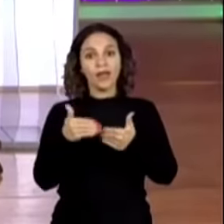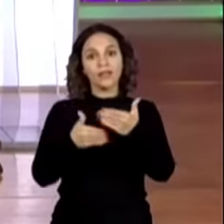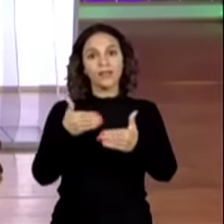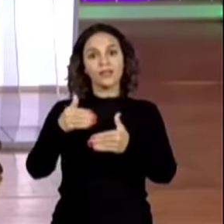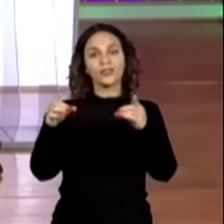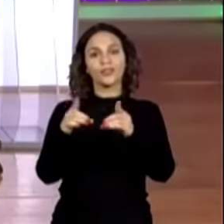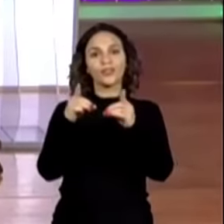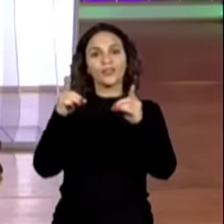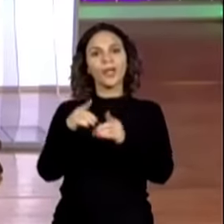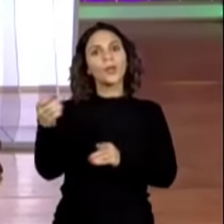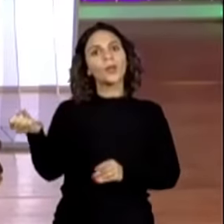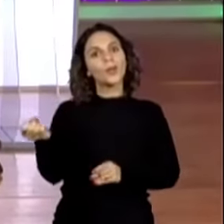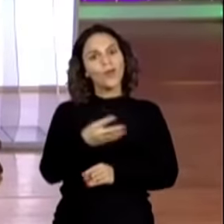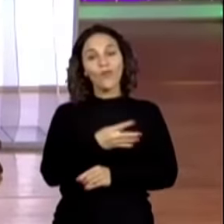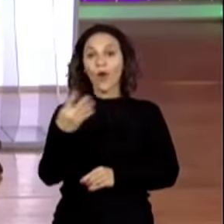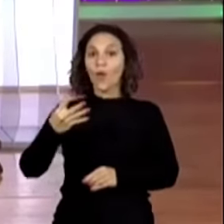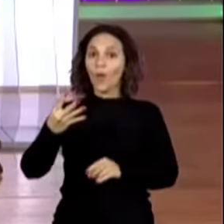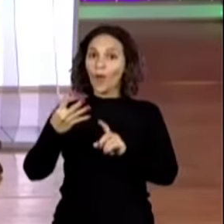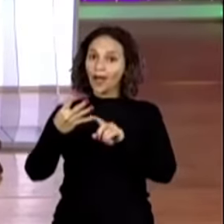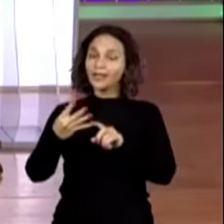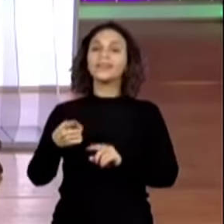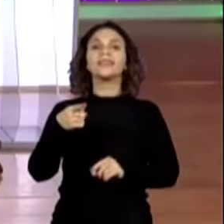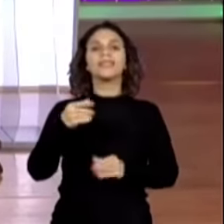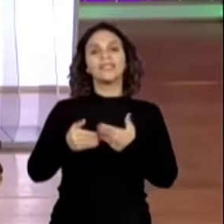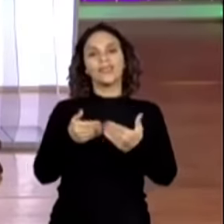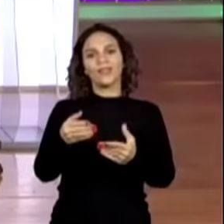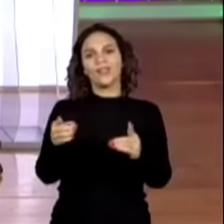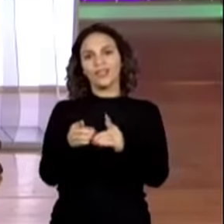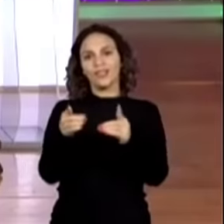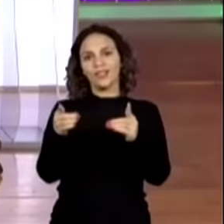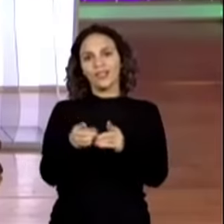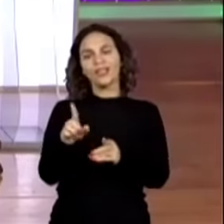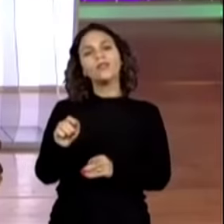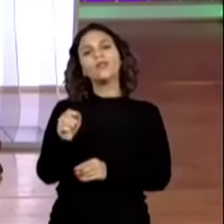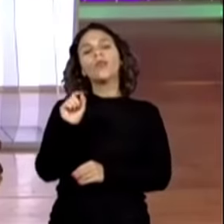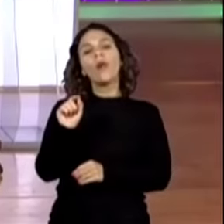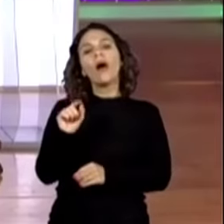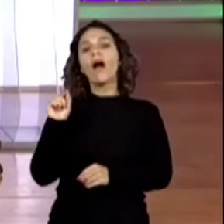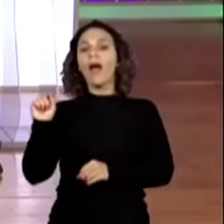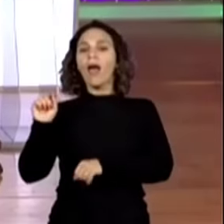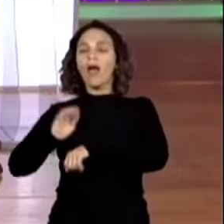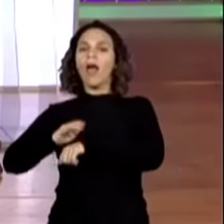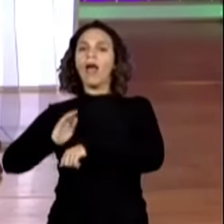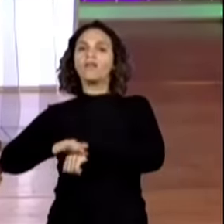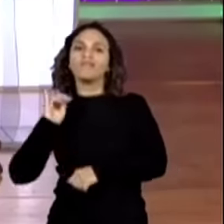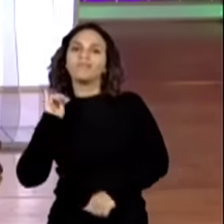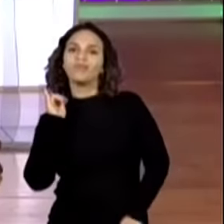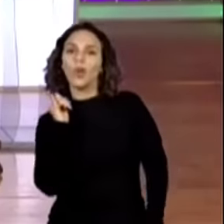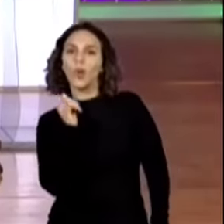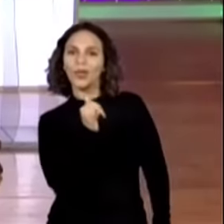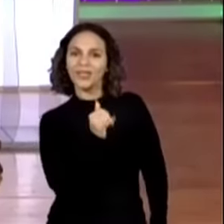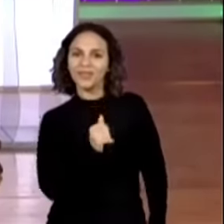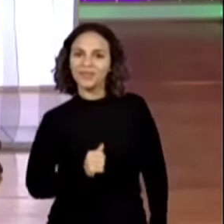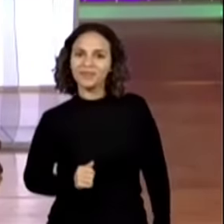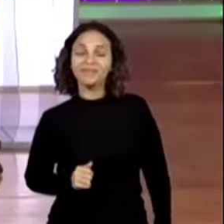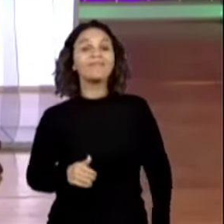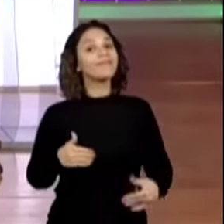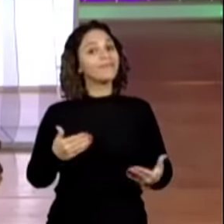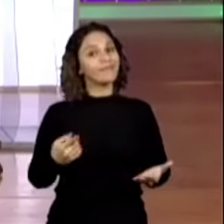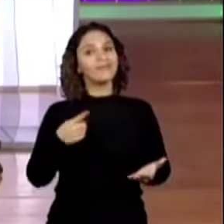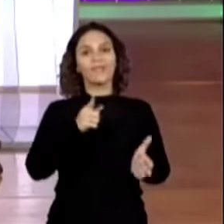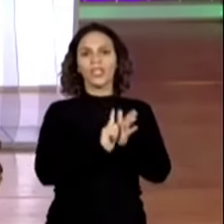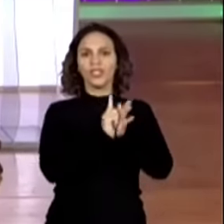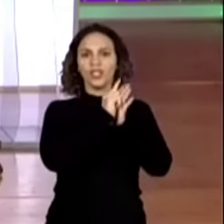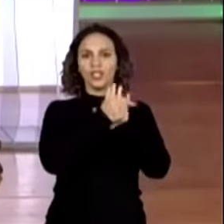didática. A quarta sequência didática chamada Quem Conta o Conto. É isso mesmo, pois o gênero